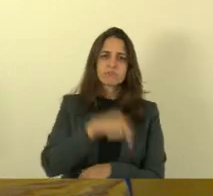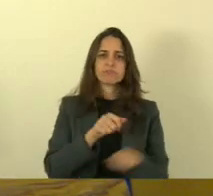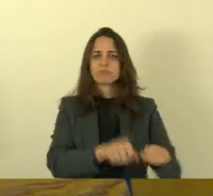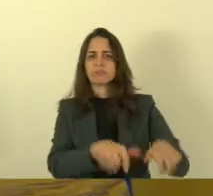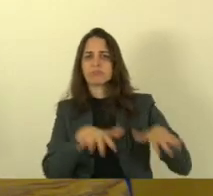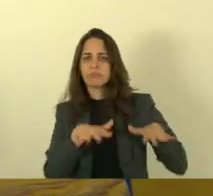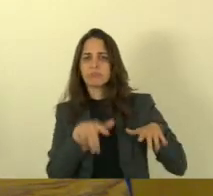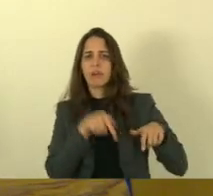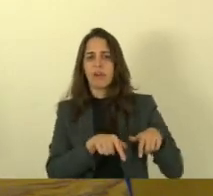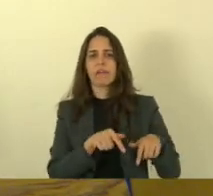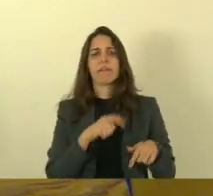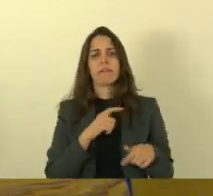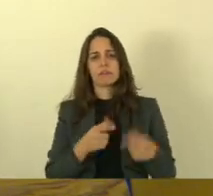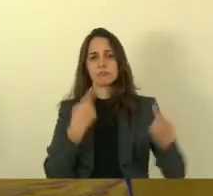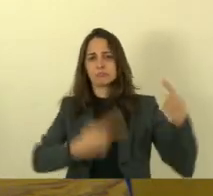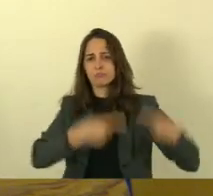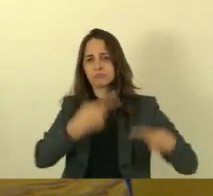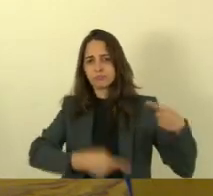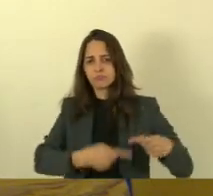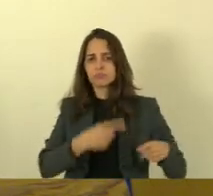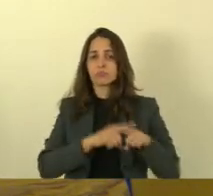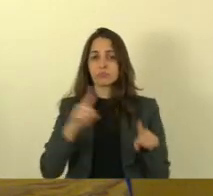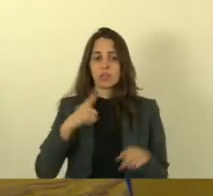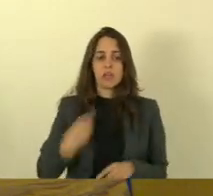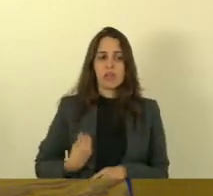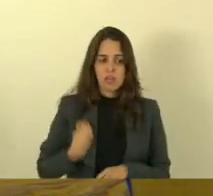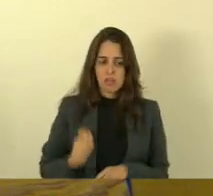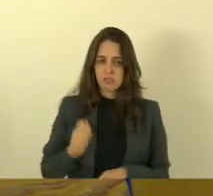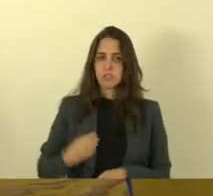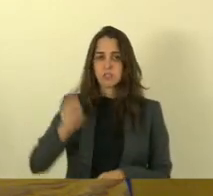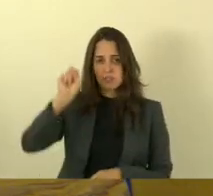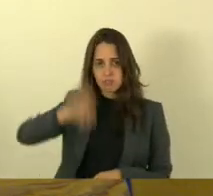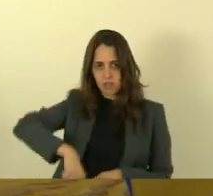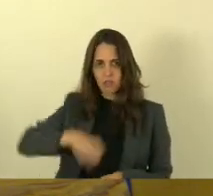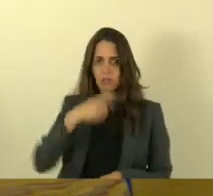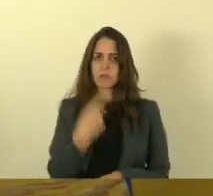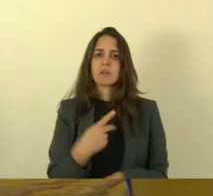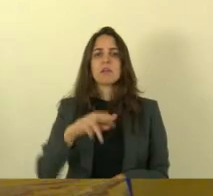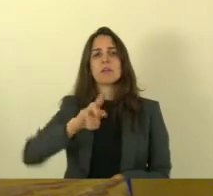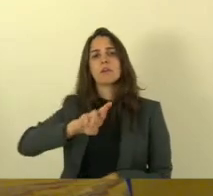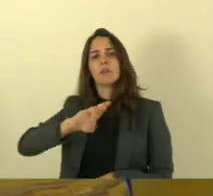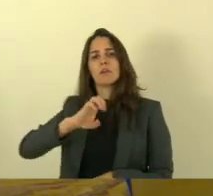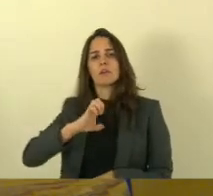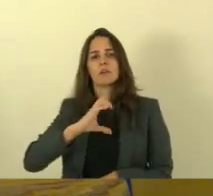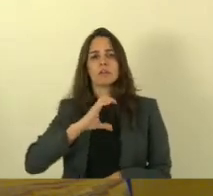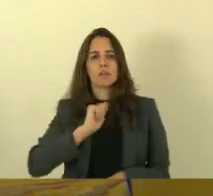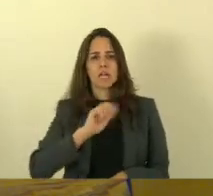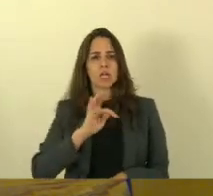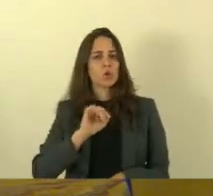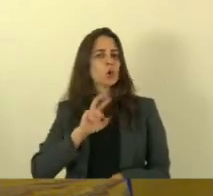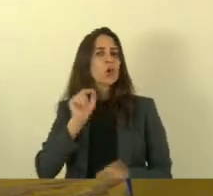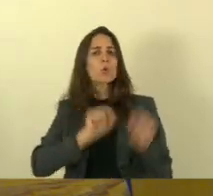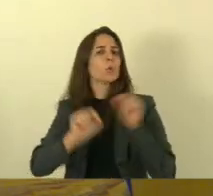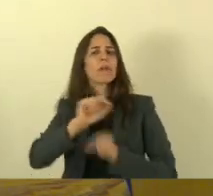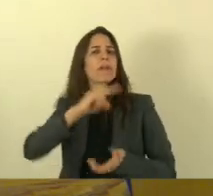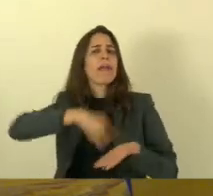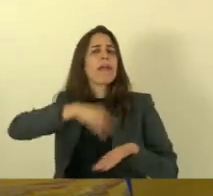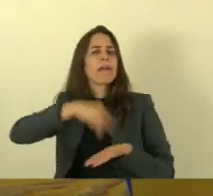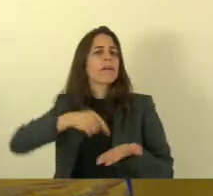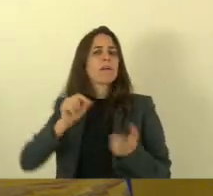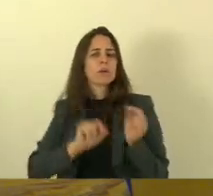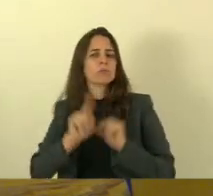levamos ao plenário dessa casa porque realmente existe o precatório e aonde existe o precatório para as pessoas que não entendem mas precatório